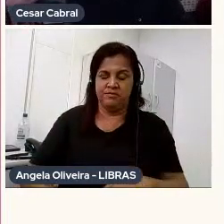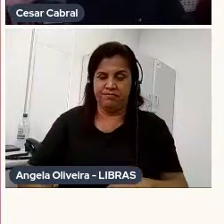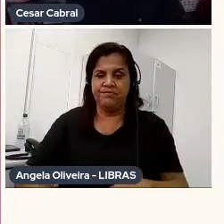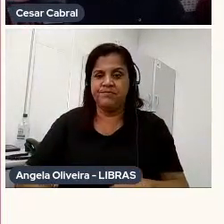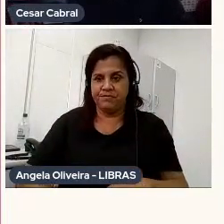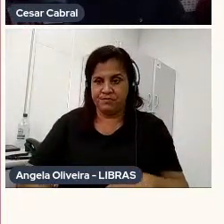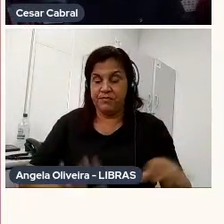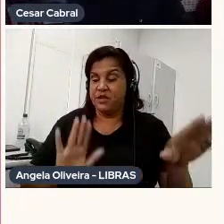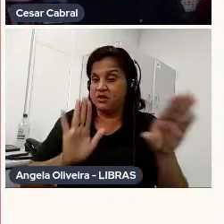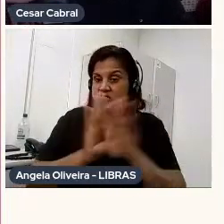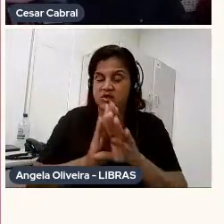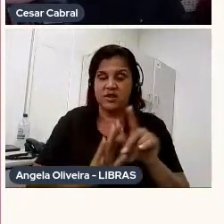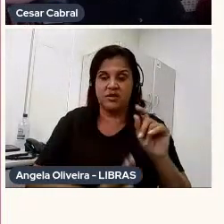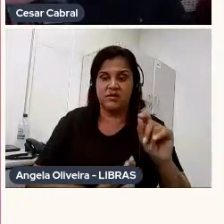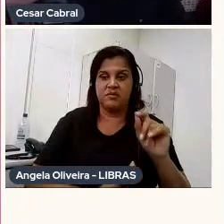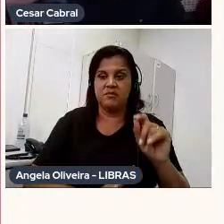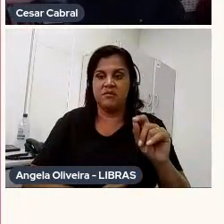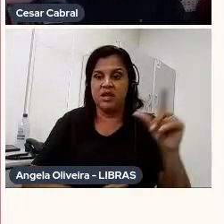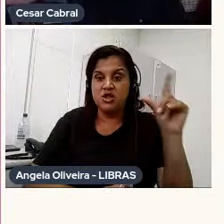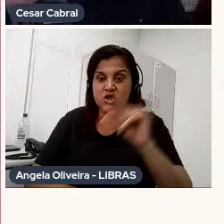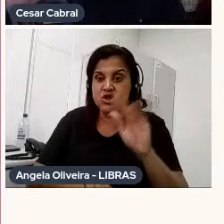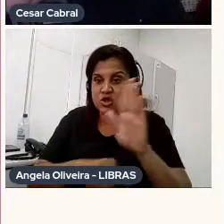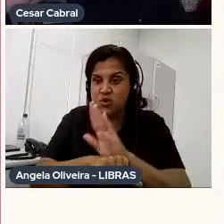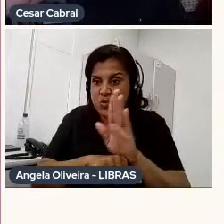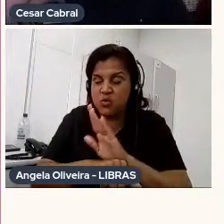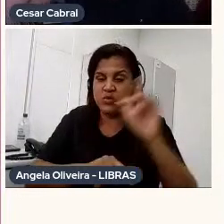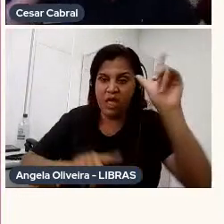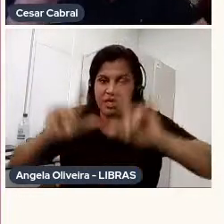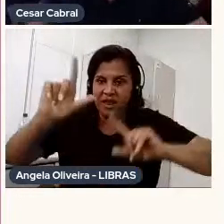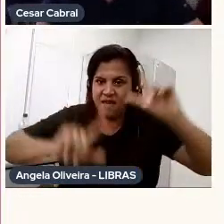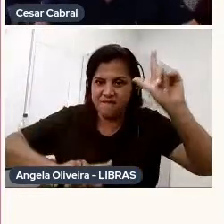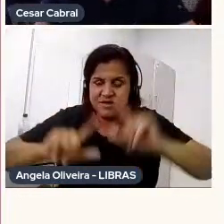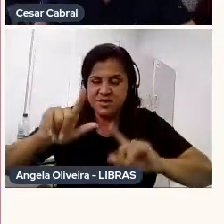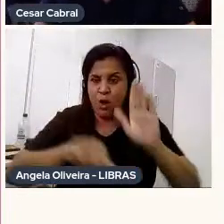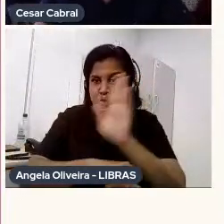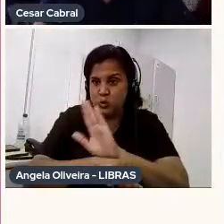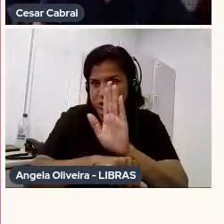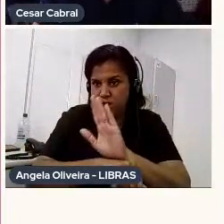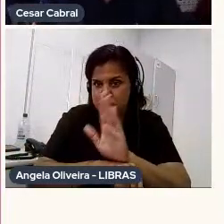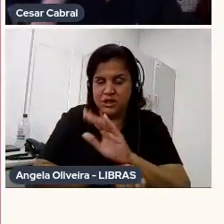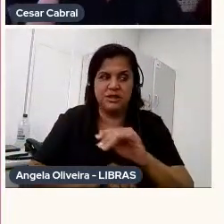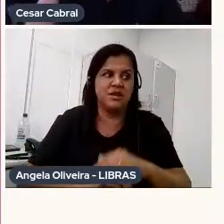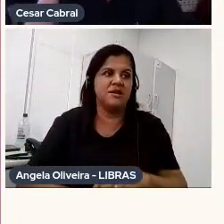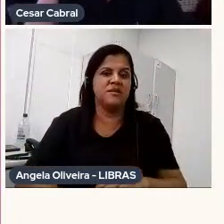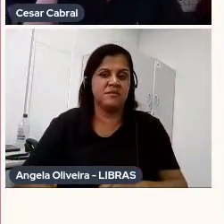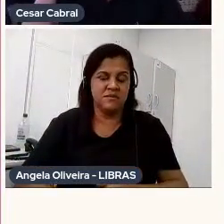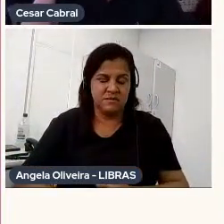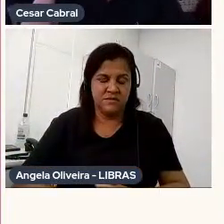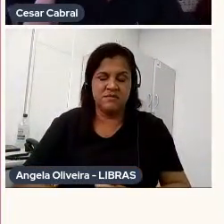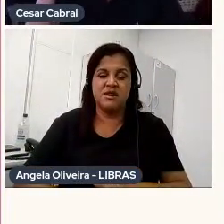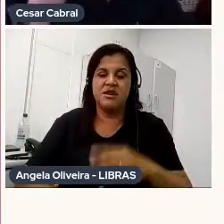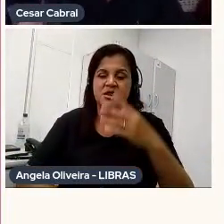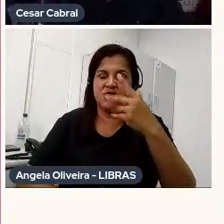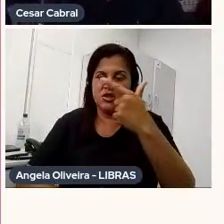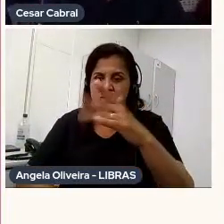na parte de curtas e televisão e cinema, eu, em 2005,